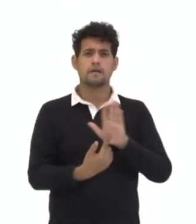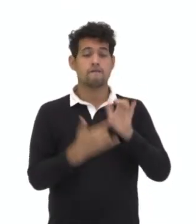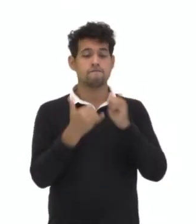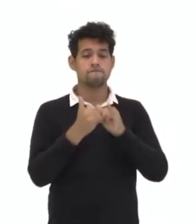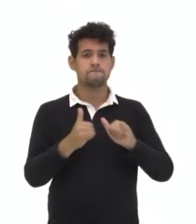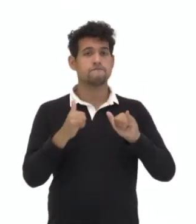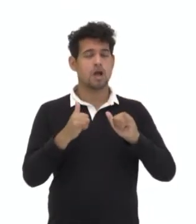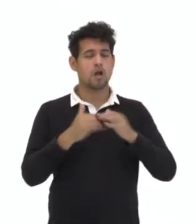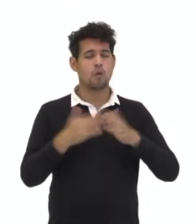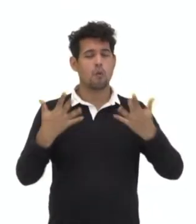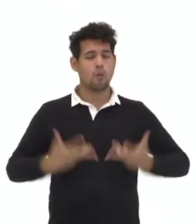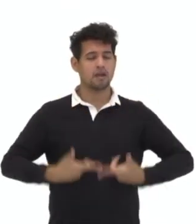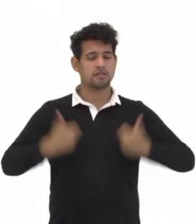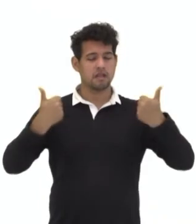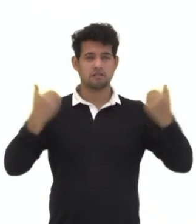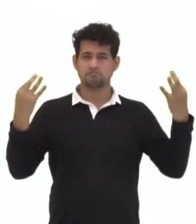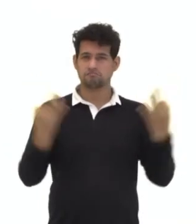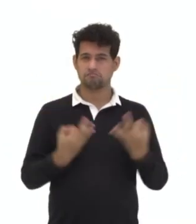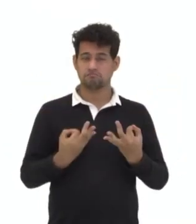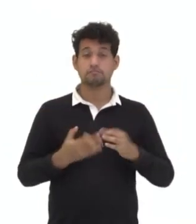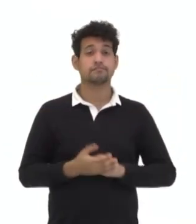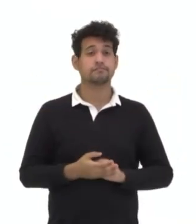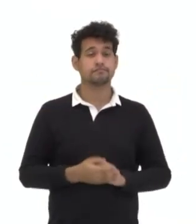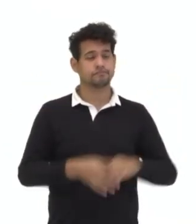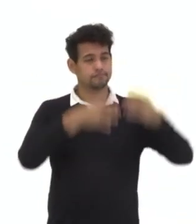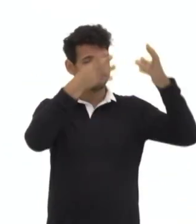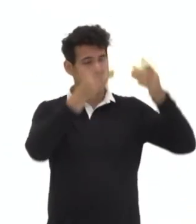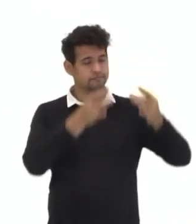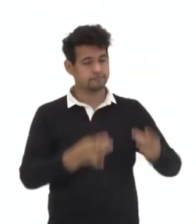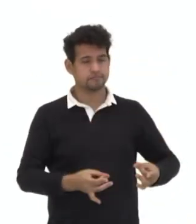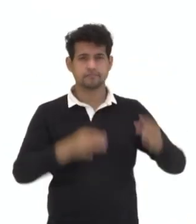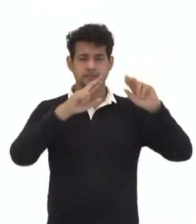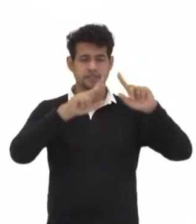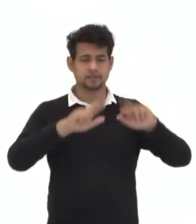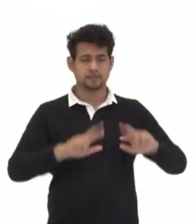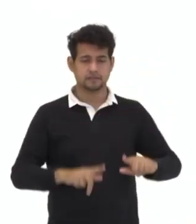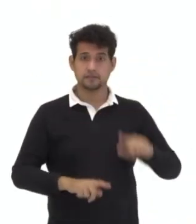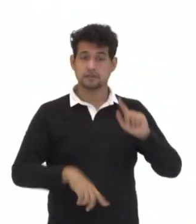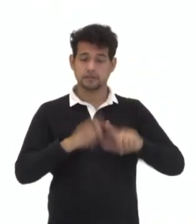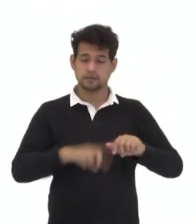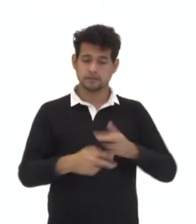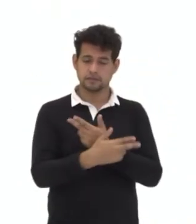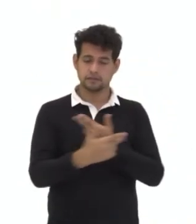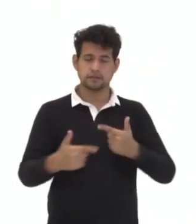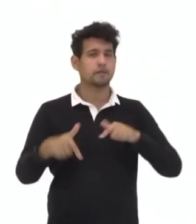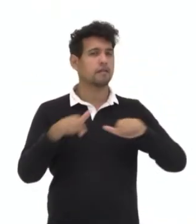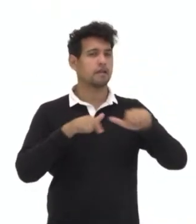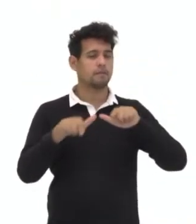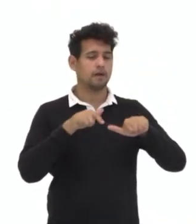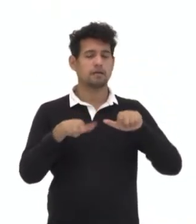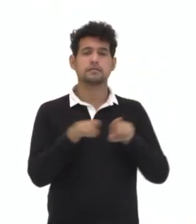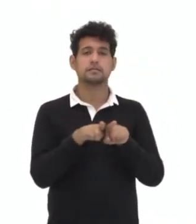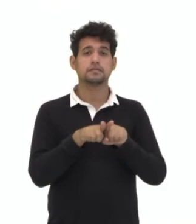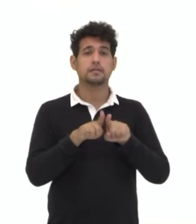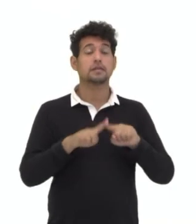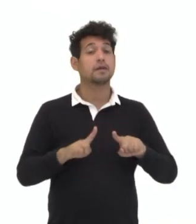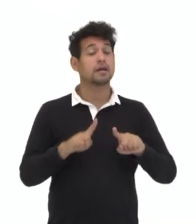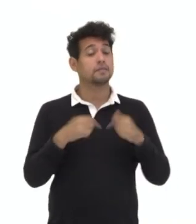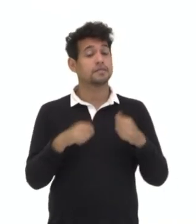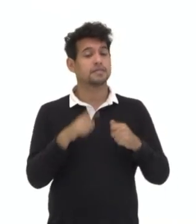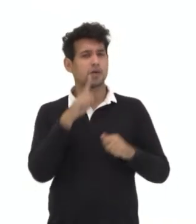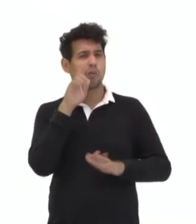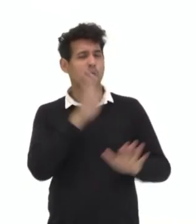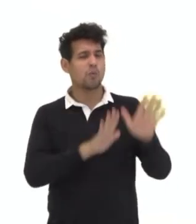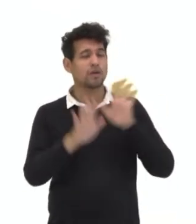de alta qualidade. Listar os diferenciais dos seus produtos e serviços. E muito cuidado